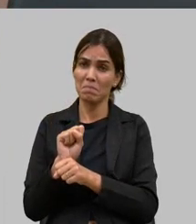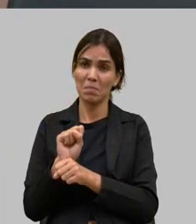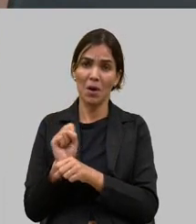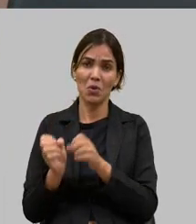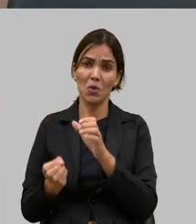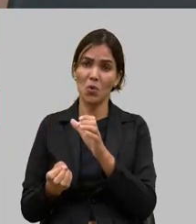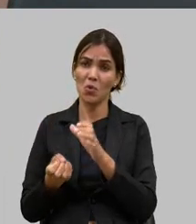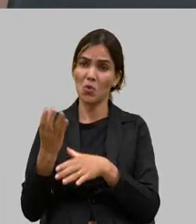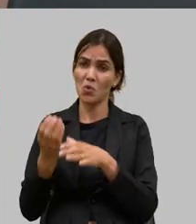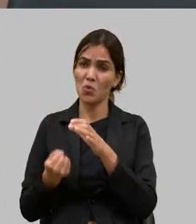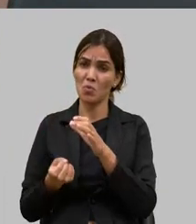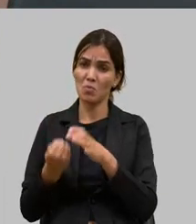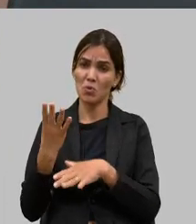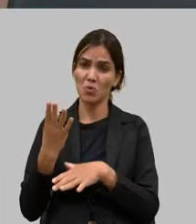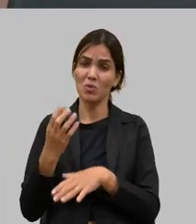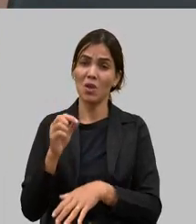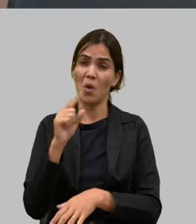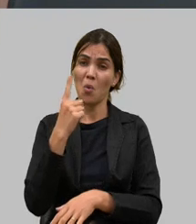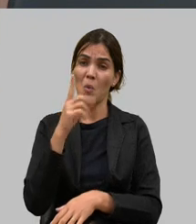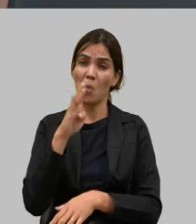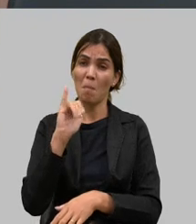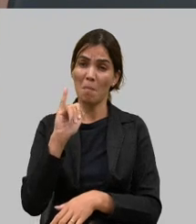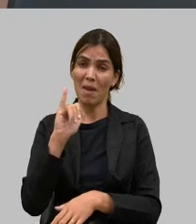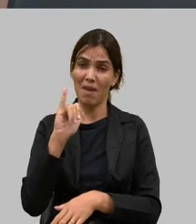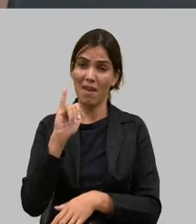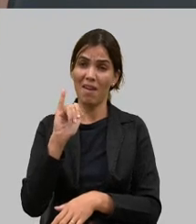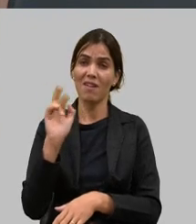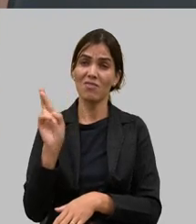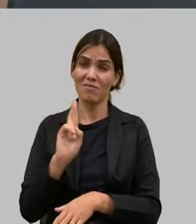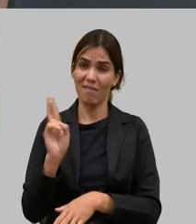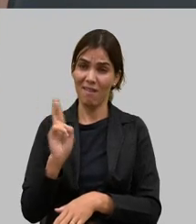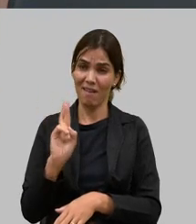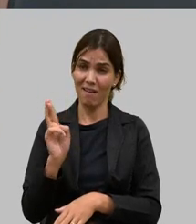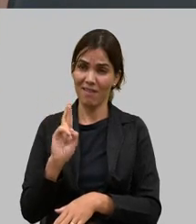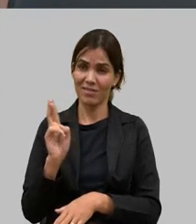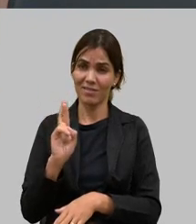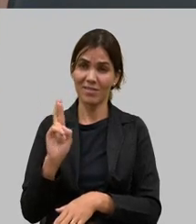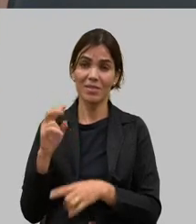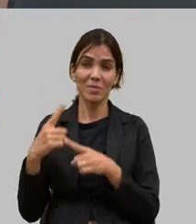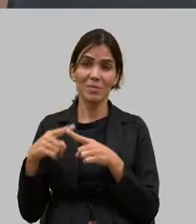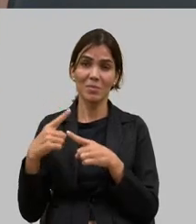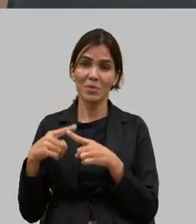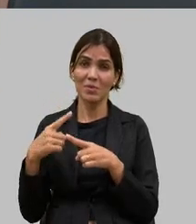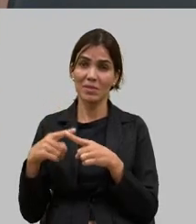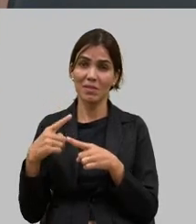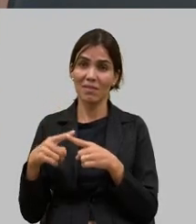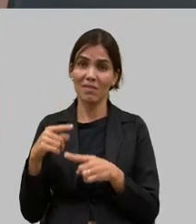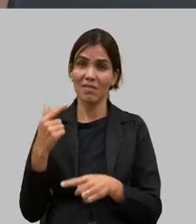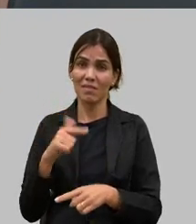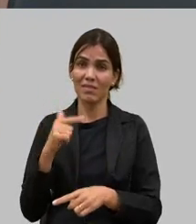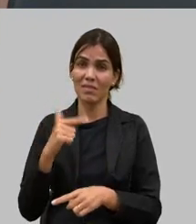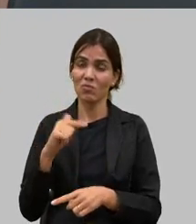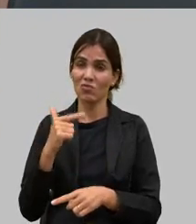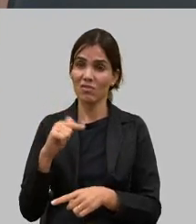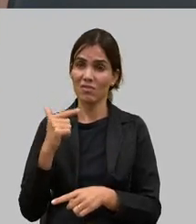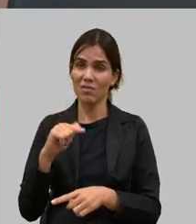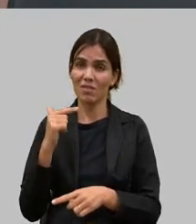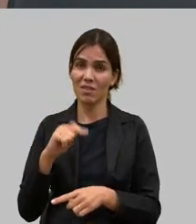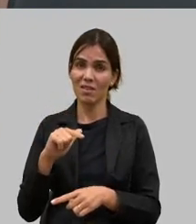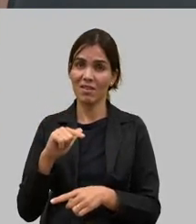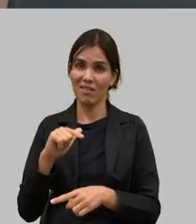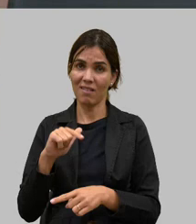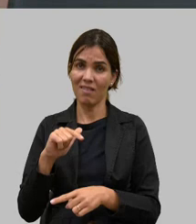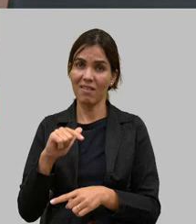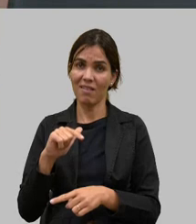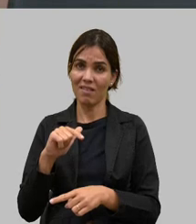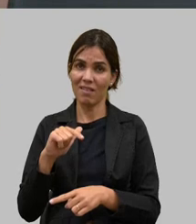um bilhão de reais por não ter oferta de energia ele foi para Cristalina isso dói mais de